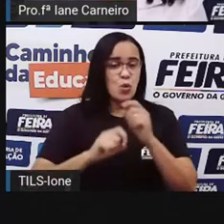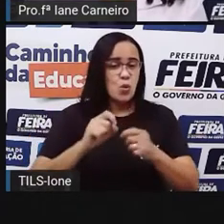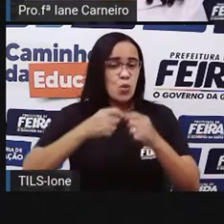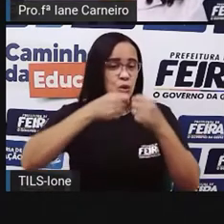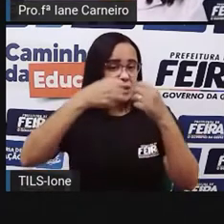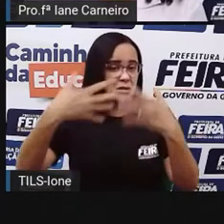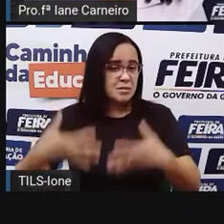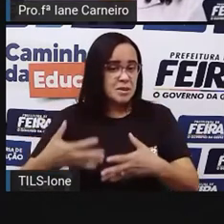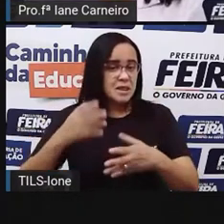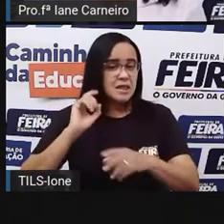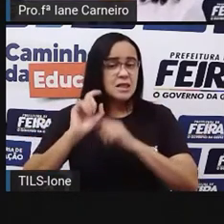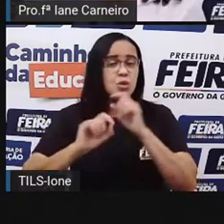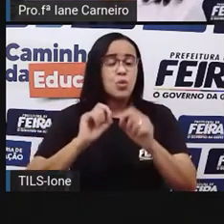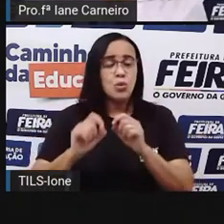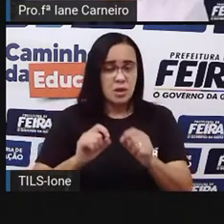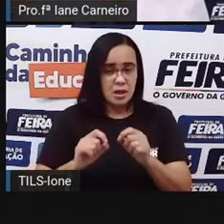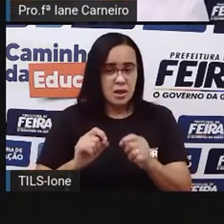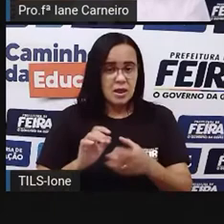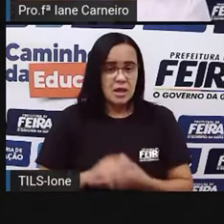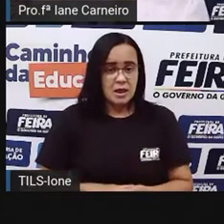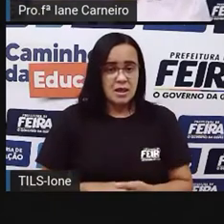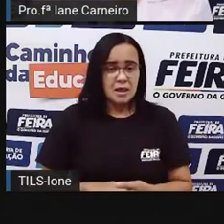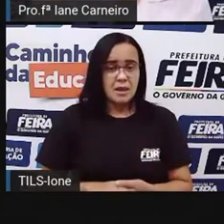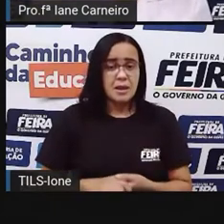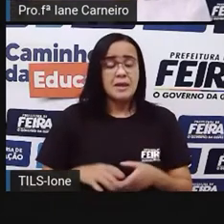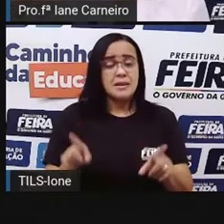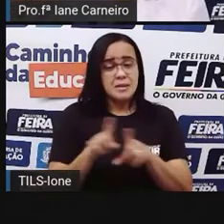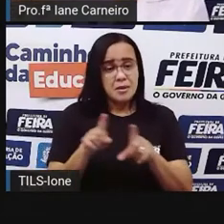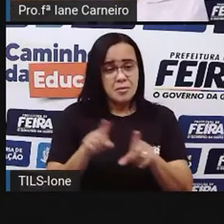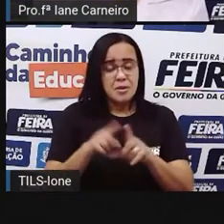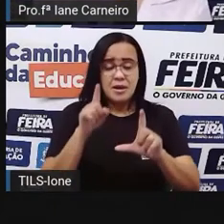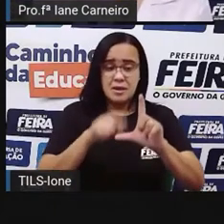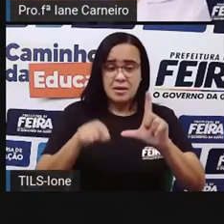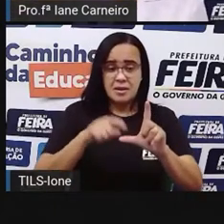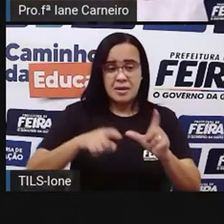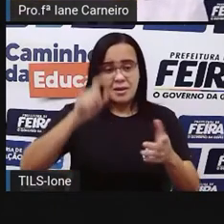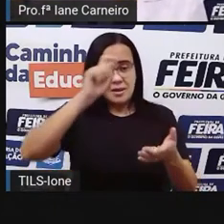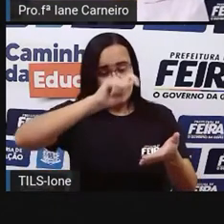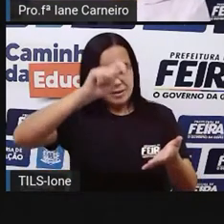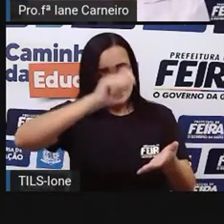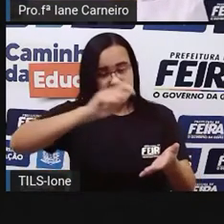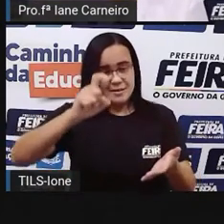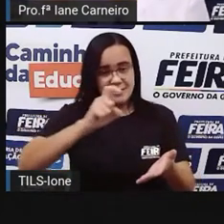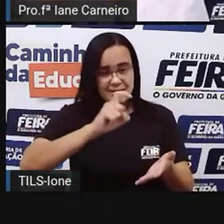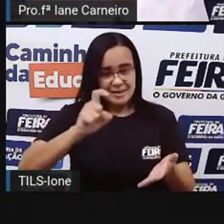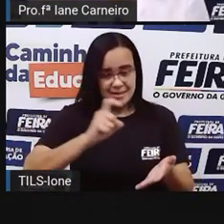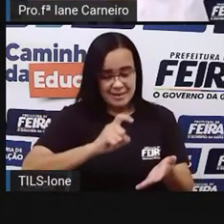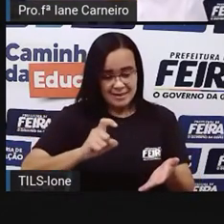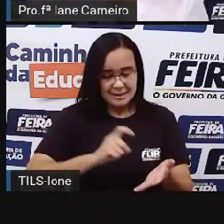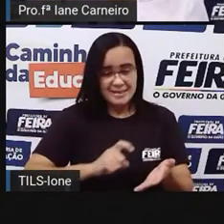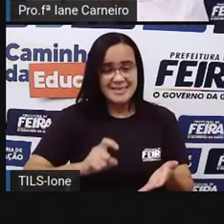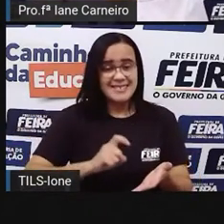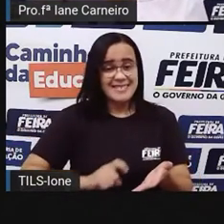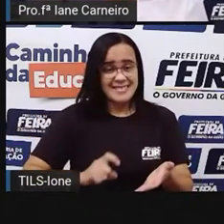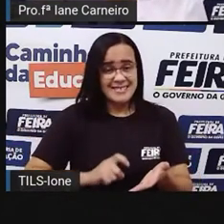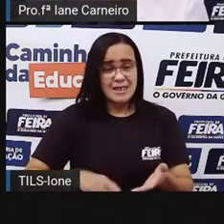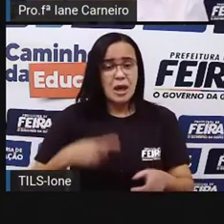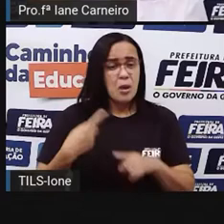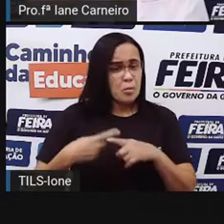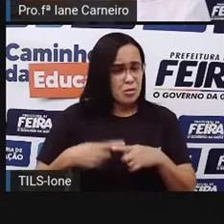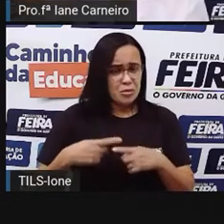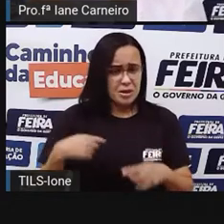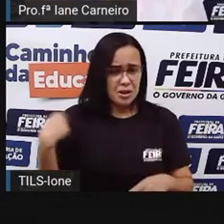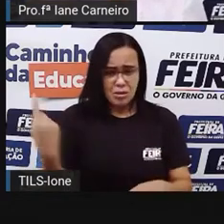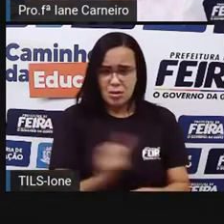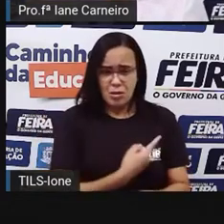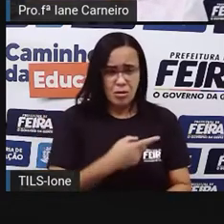Aqui embaixo, ó, tem uma forma de escrita. Que a gente, né? Que não faz esse tipo de arte, né? A gente não consegue entender, mas